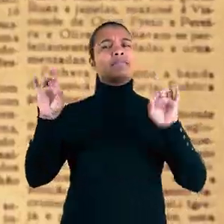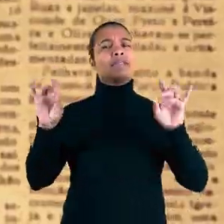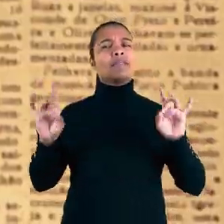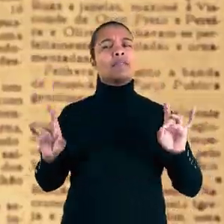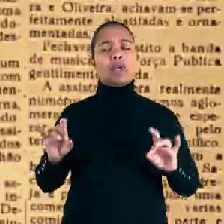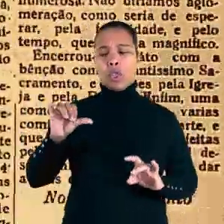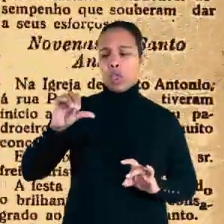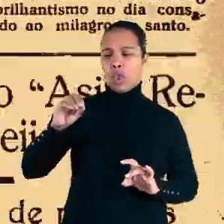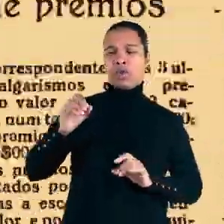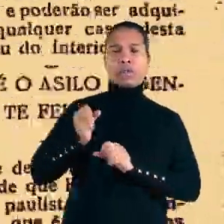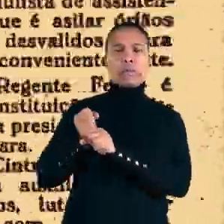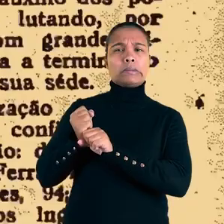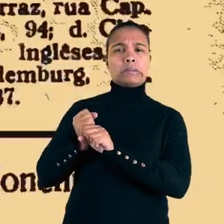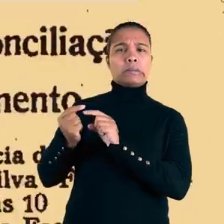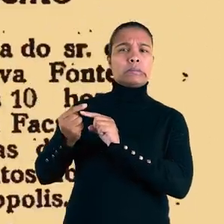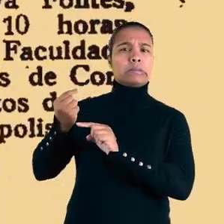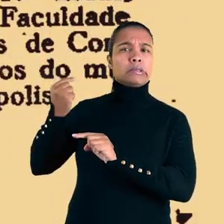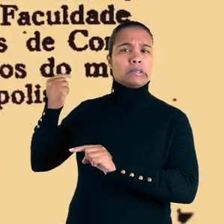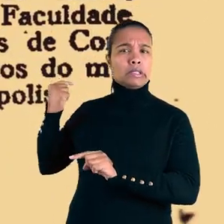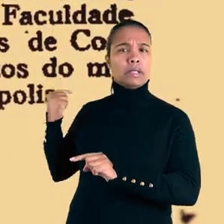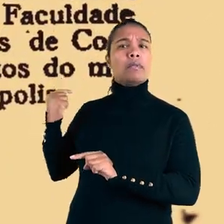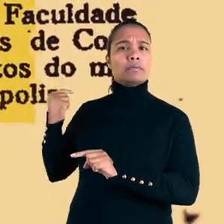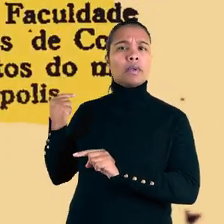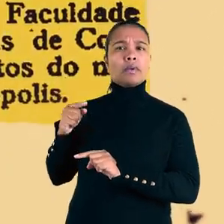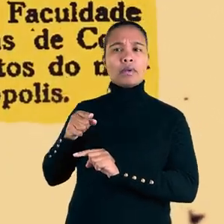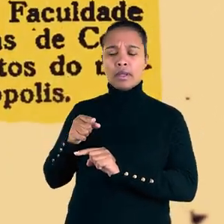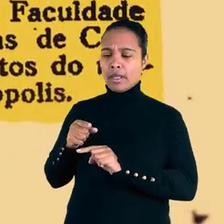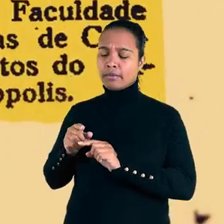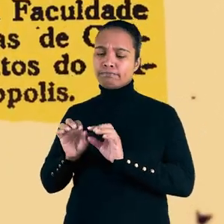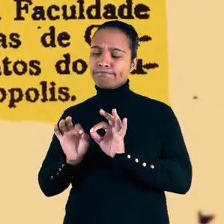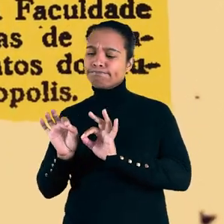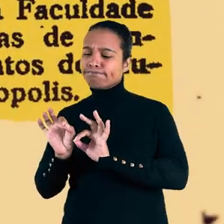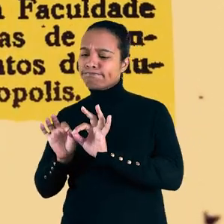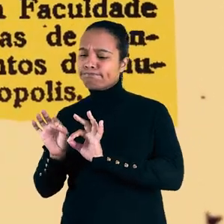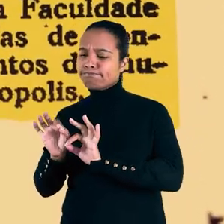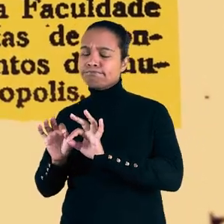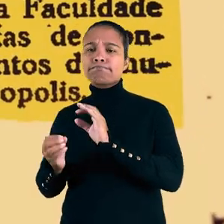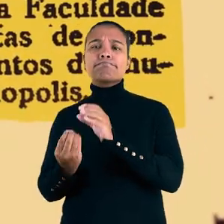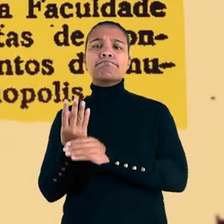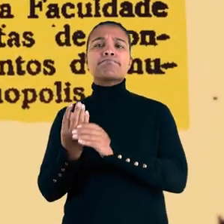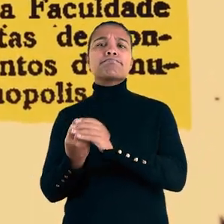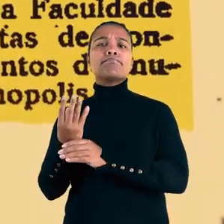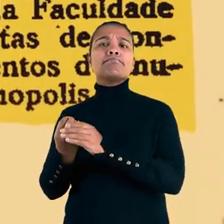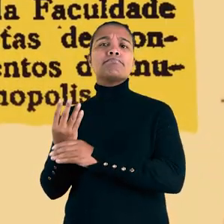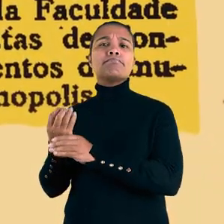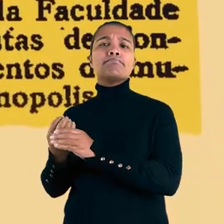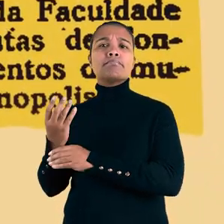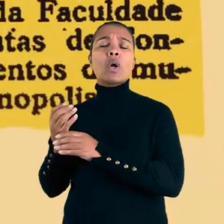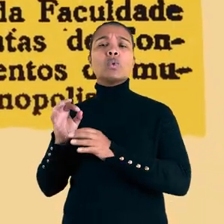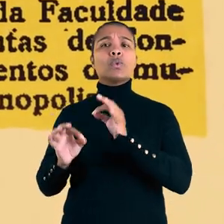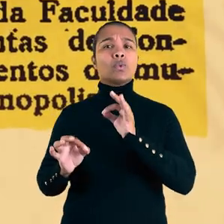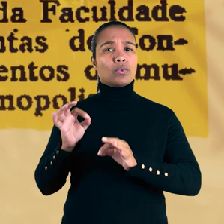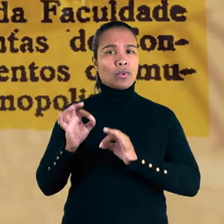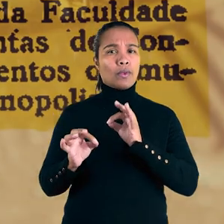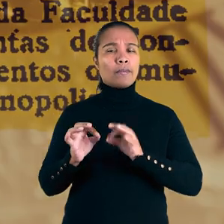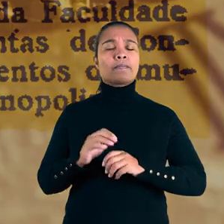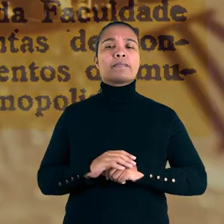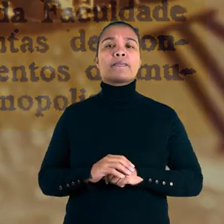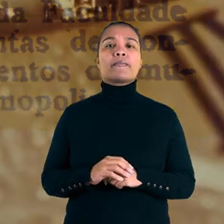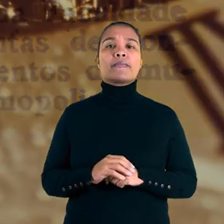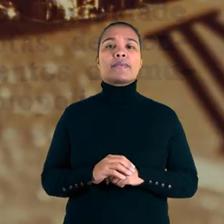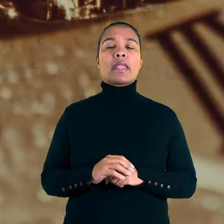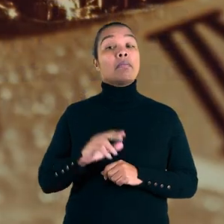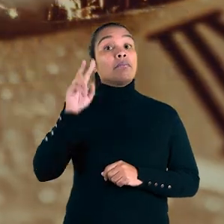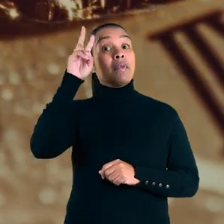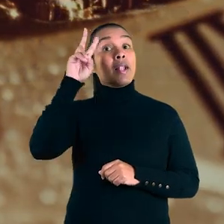90 anos, entraram em funcionamento as primeiras juntas de conciliação e julgamento de Florianópolis. Vamos voltar um